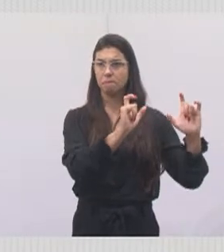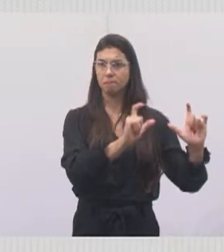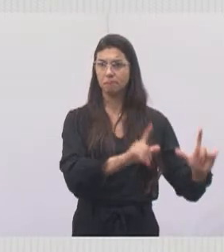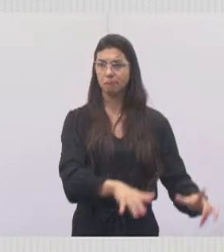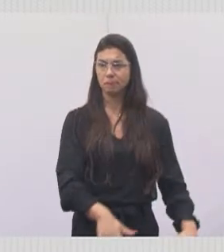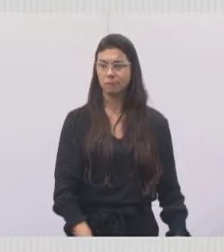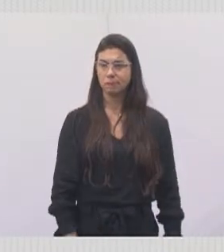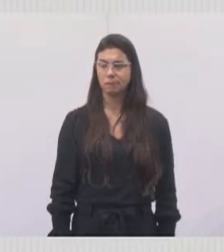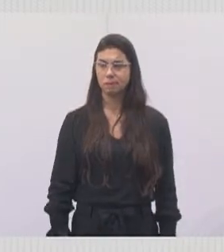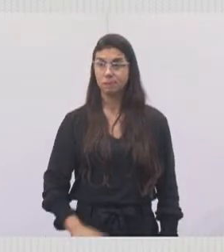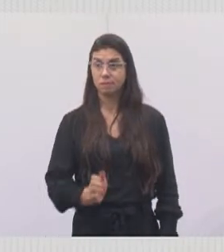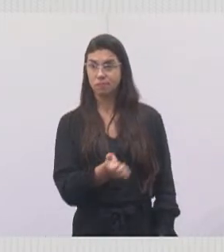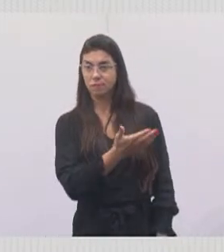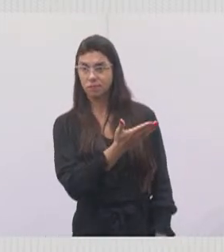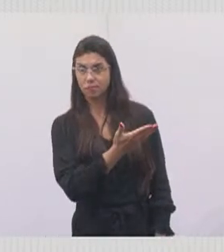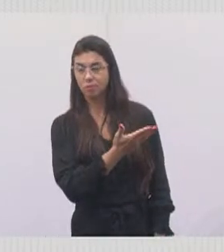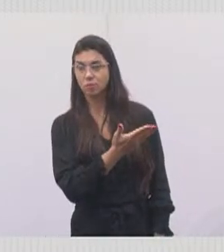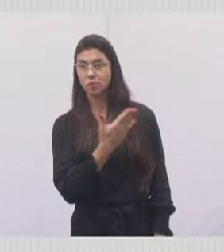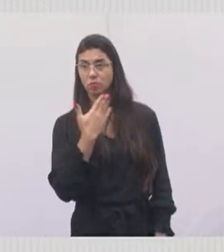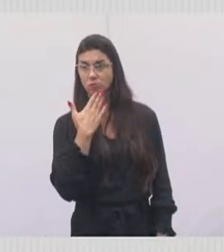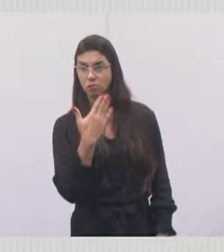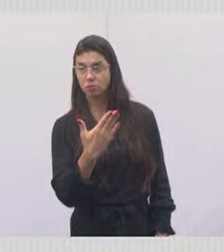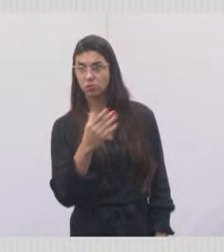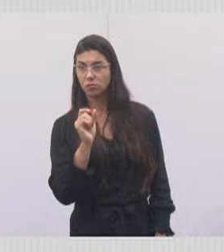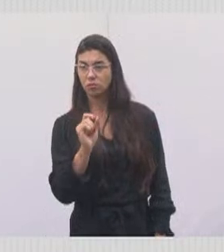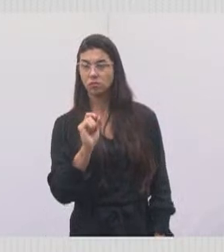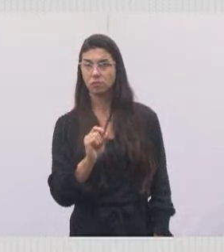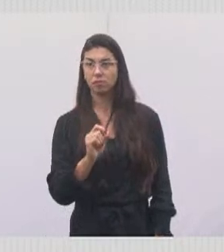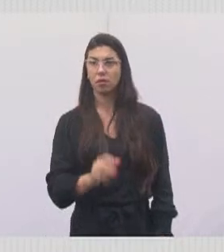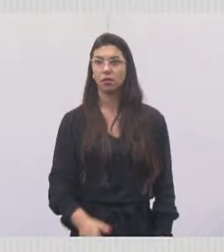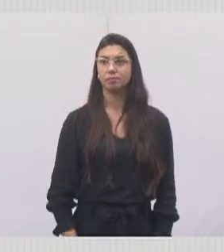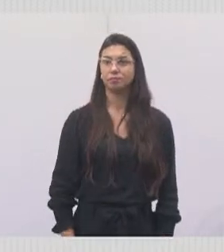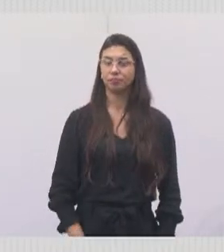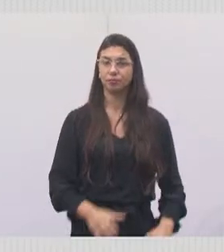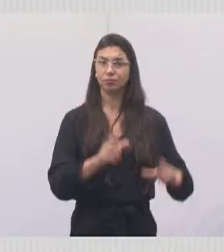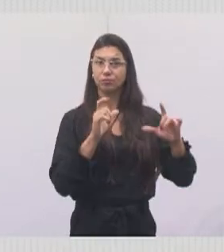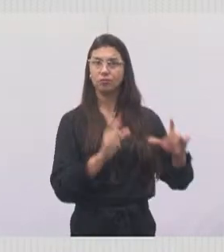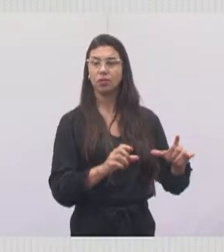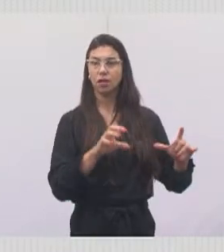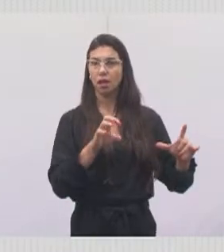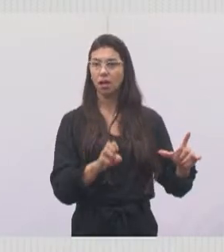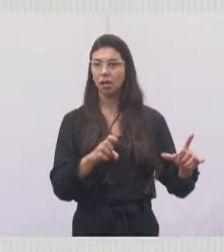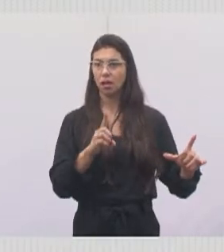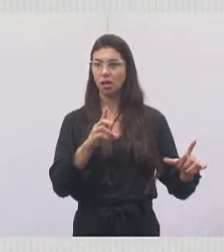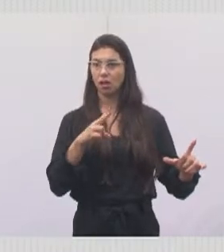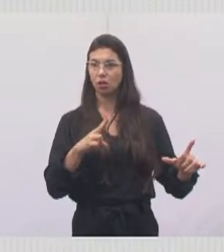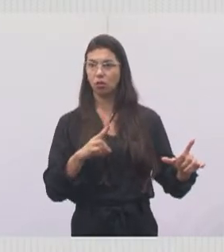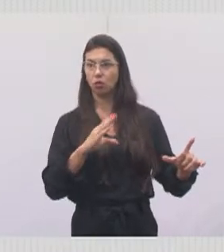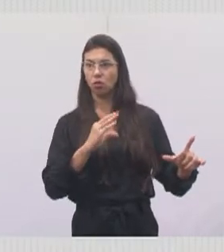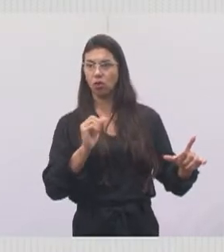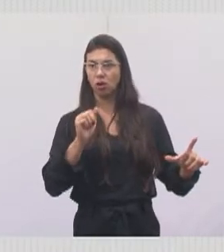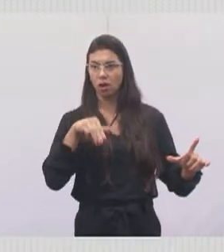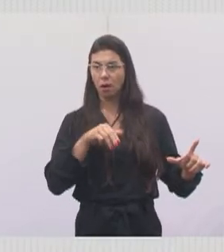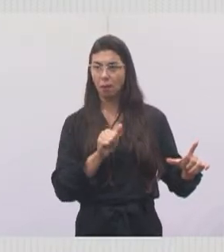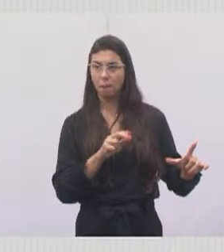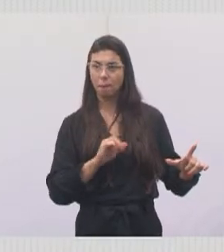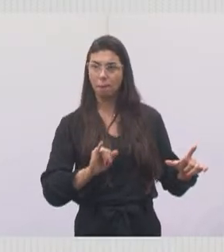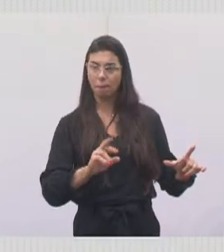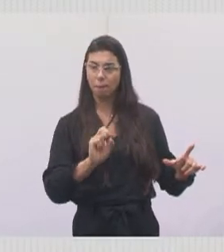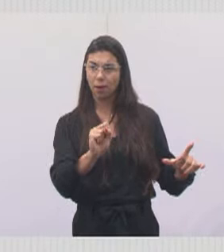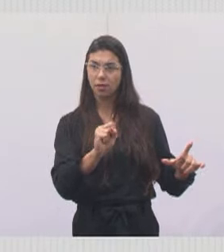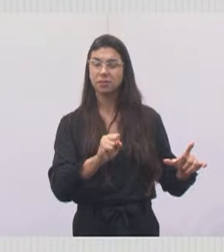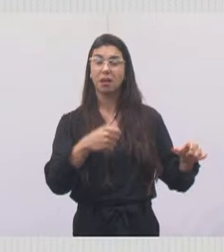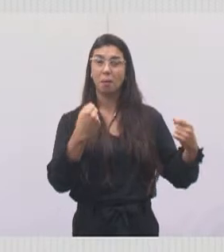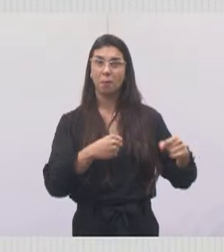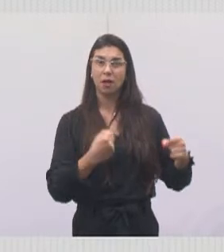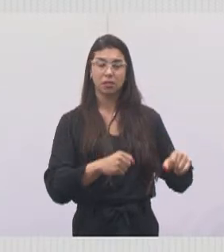Essa uma solicitação que a gente teve, a gente esteve ali no Educa Mais, e a gente está indicando aí a Prefeitura Municipal fazer a manutenção da quadra